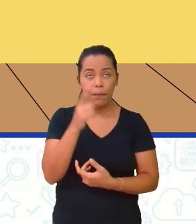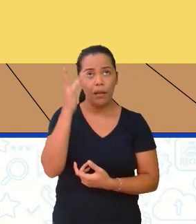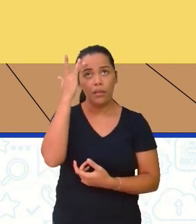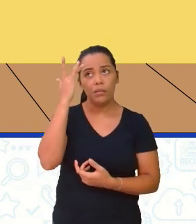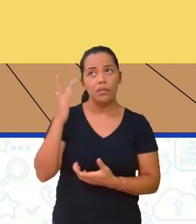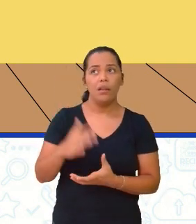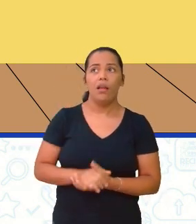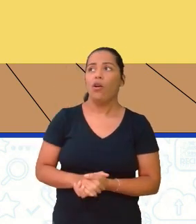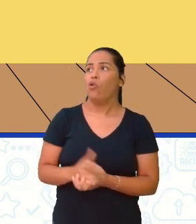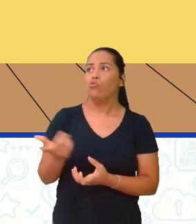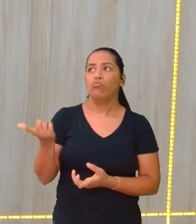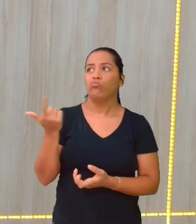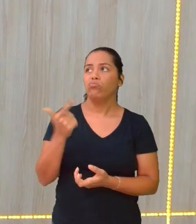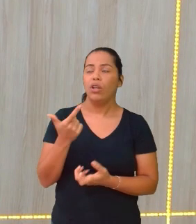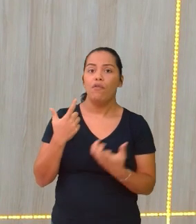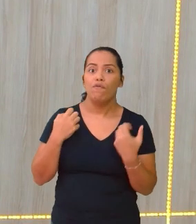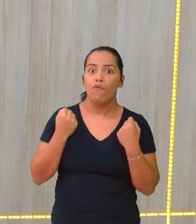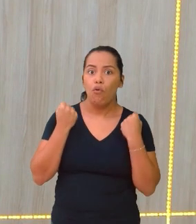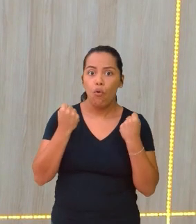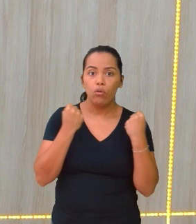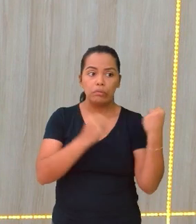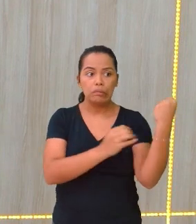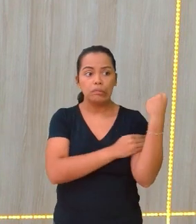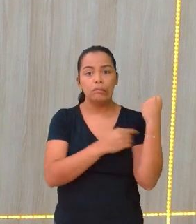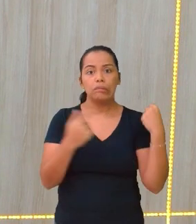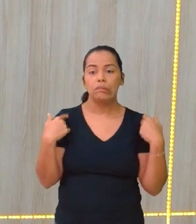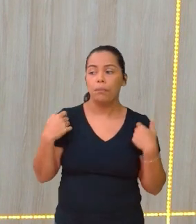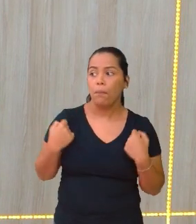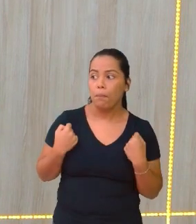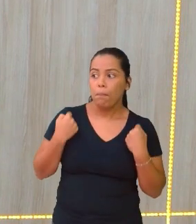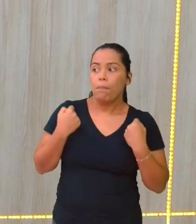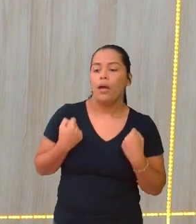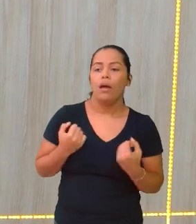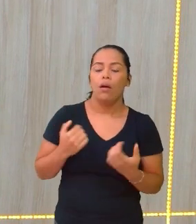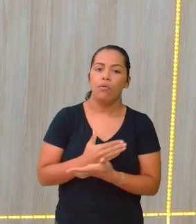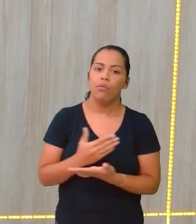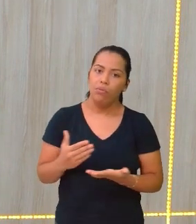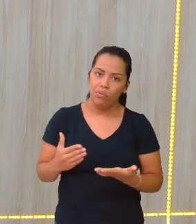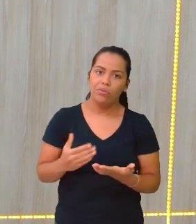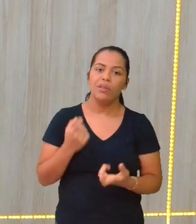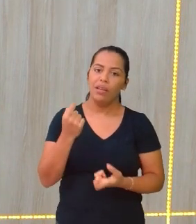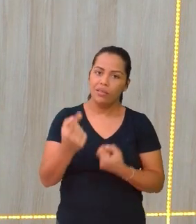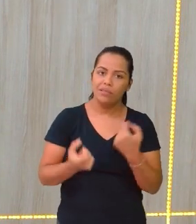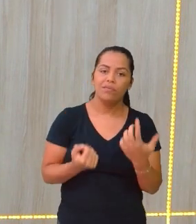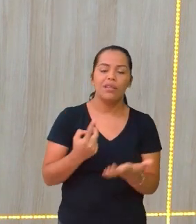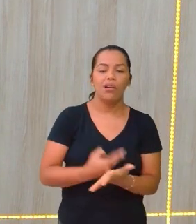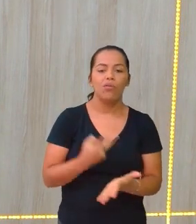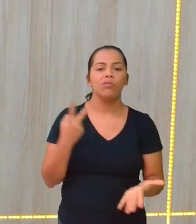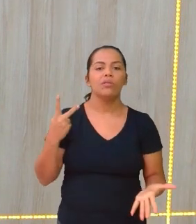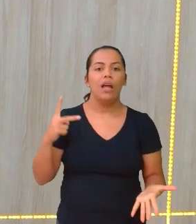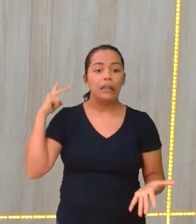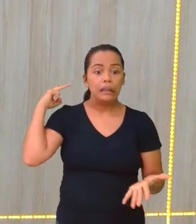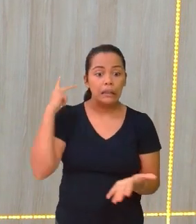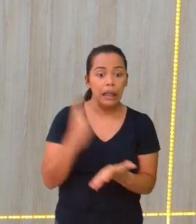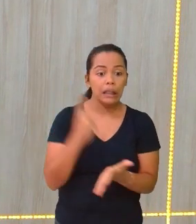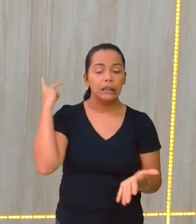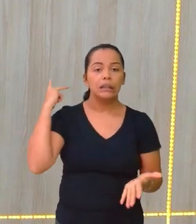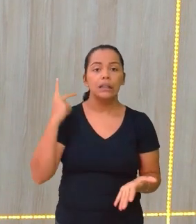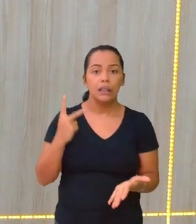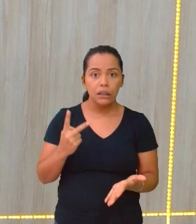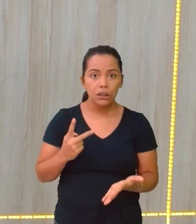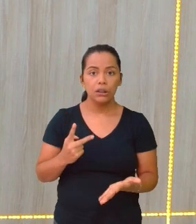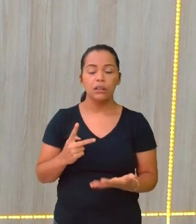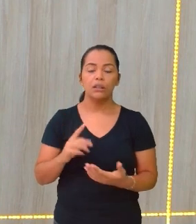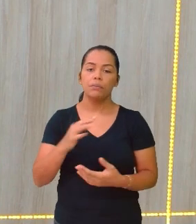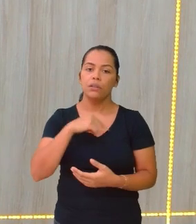que a gente não tem condições de deslocar. Às vezes acontece até acidentes por a gente tentar fazer algo que a gente